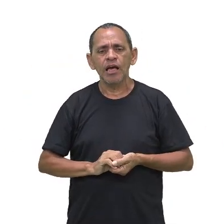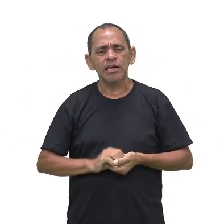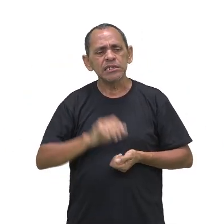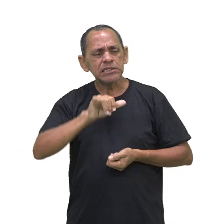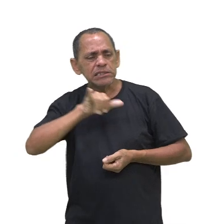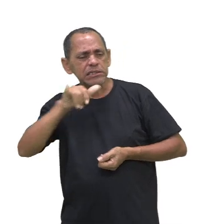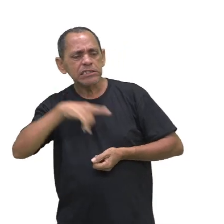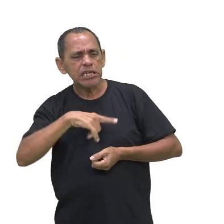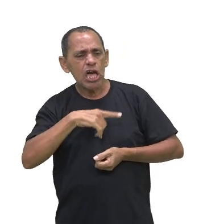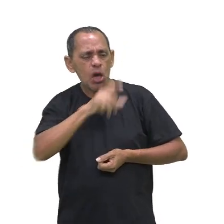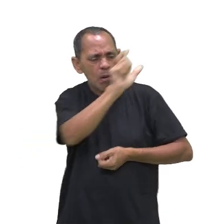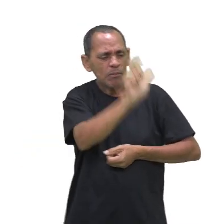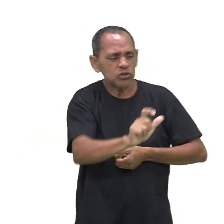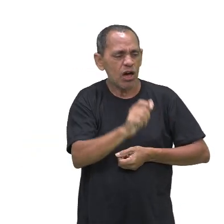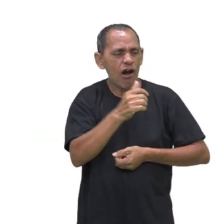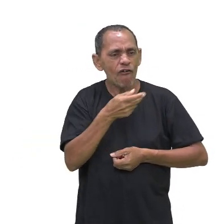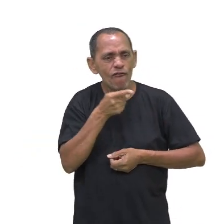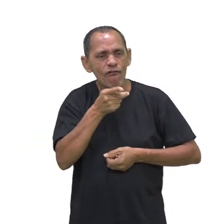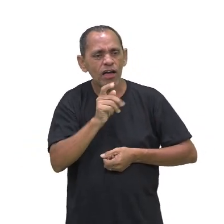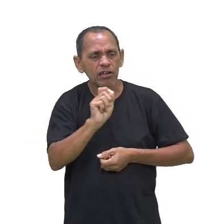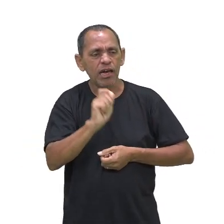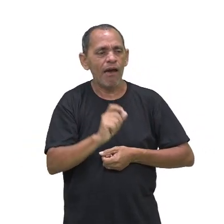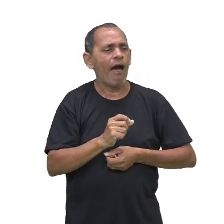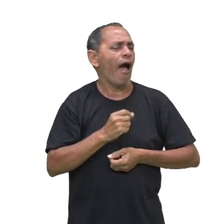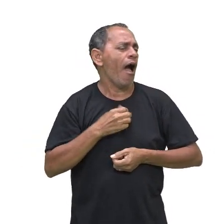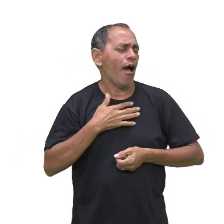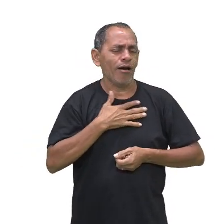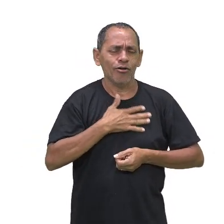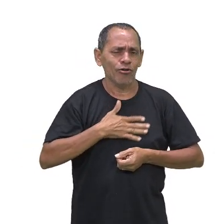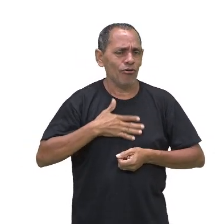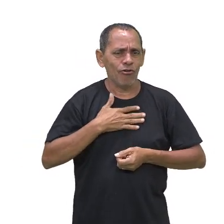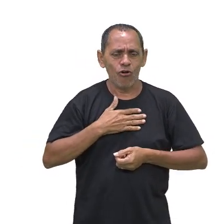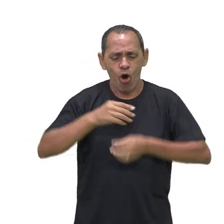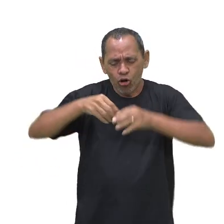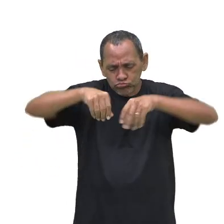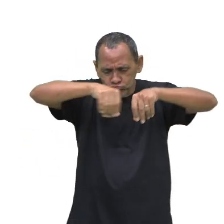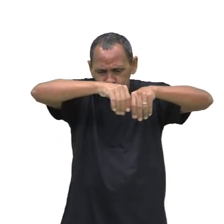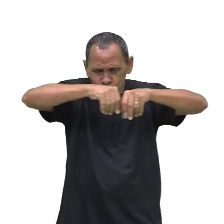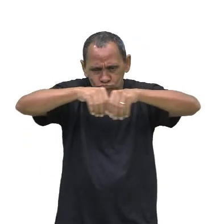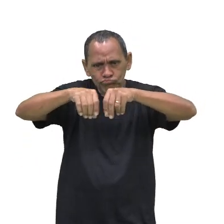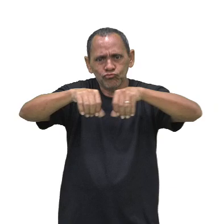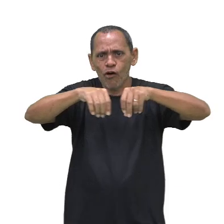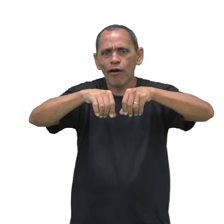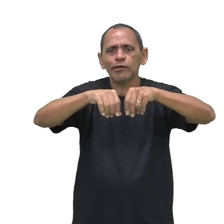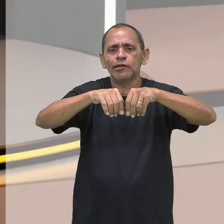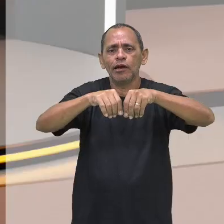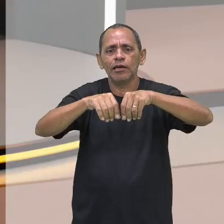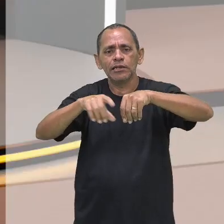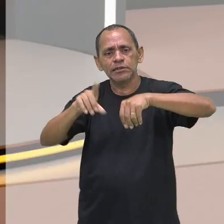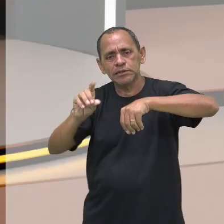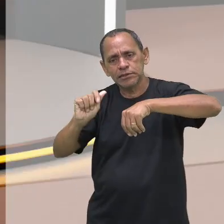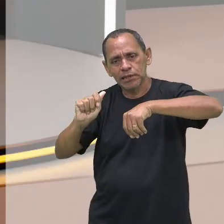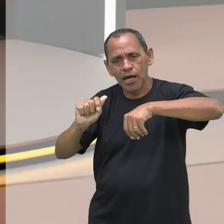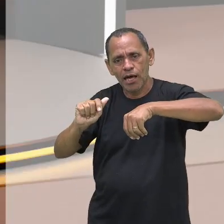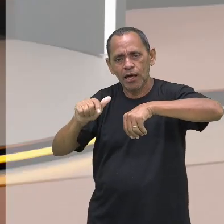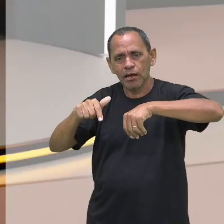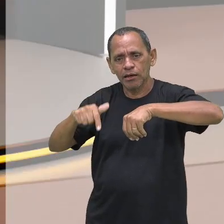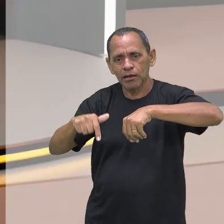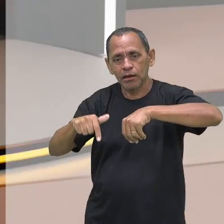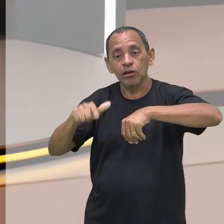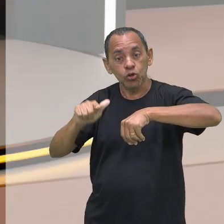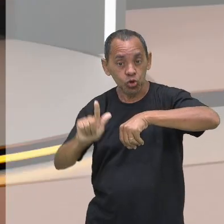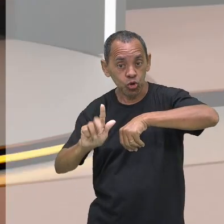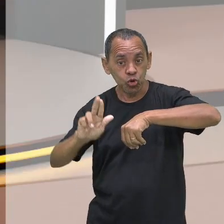muito de farinha d'água. Quando nós falamos esse termo, a gente entende logo o E esse aí deve ser